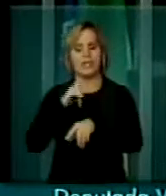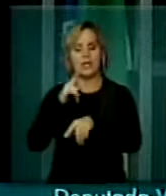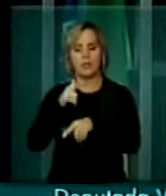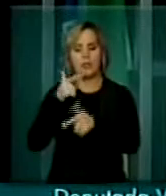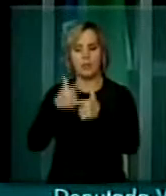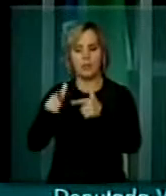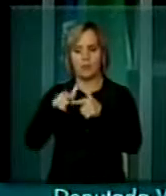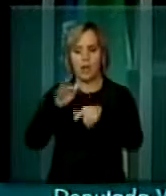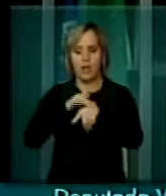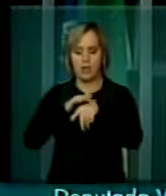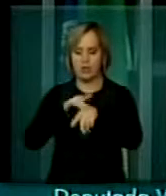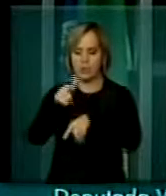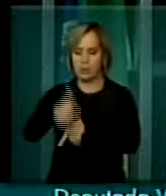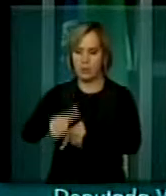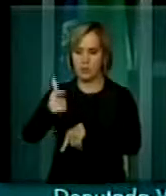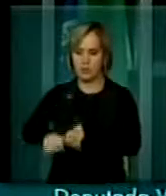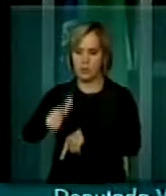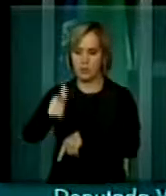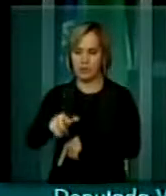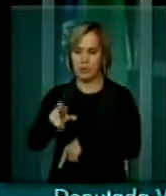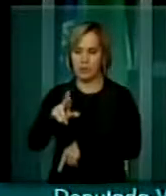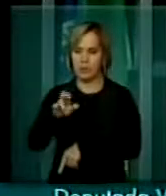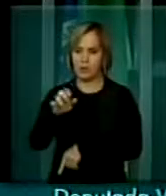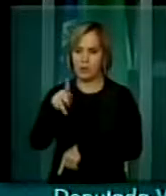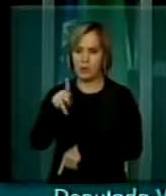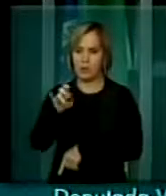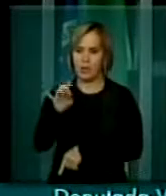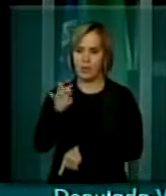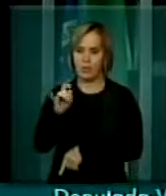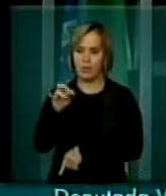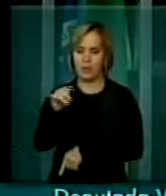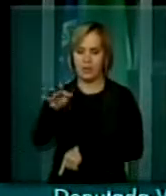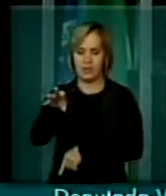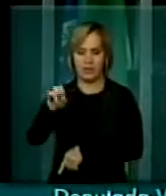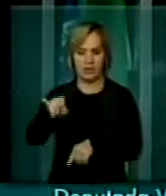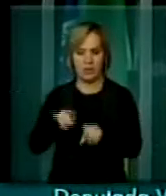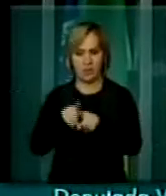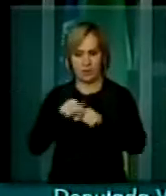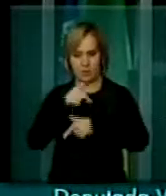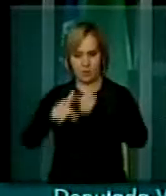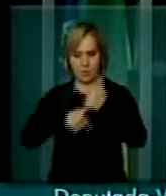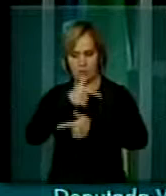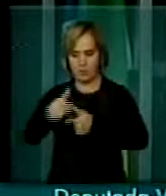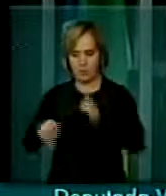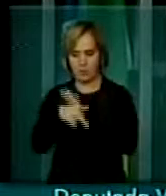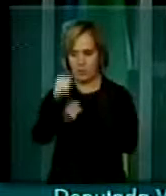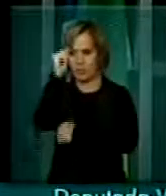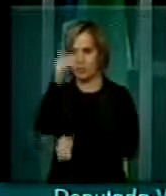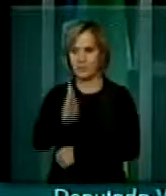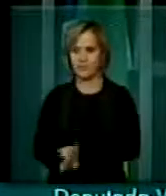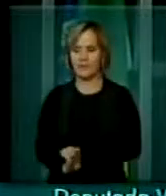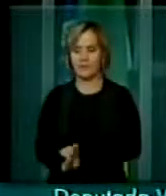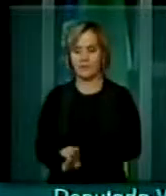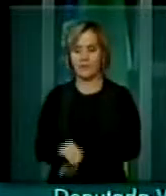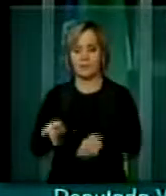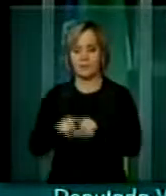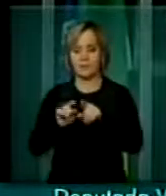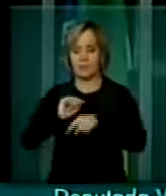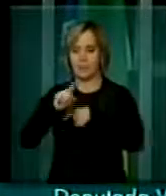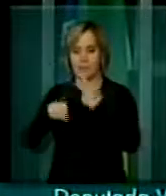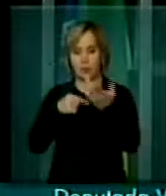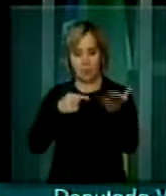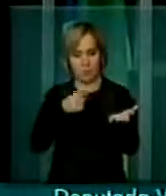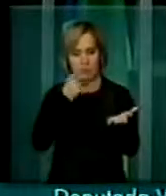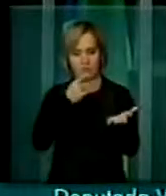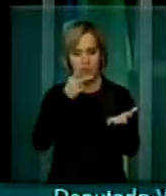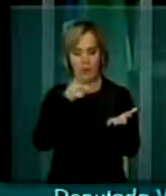no processo produtivo do nosso Brasil. E, após o aporte de V. Exª,